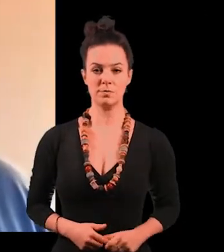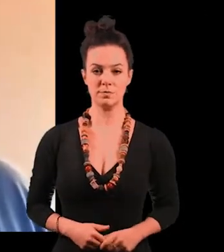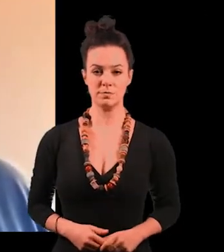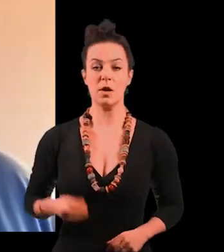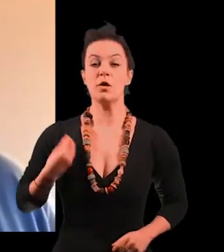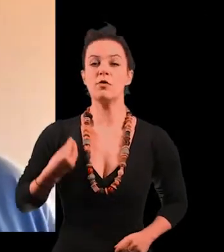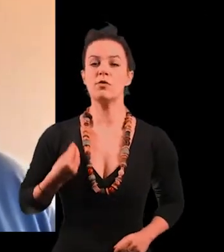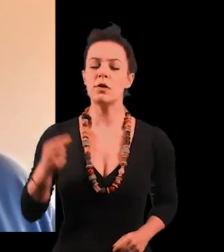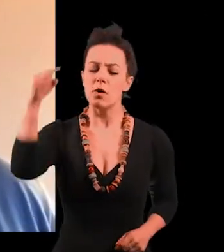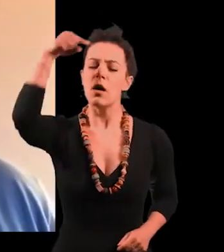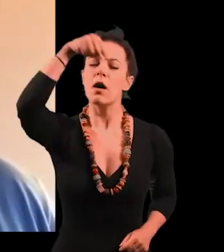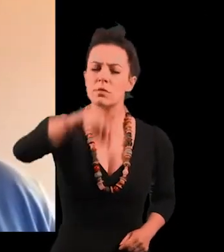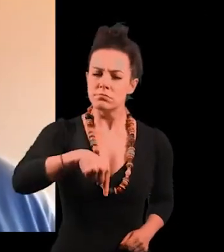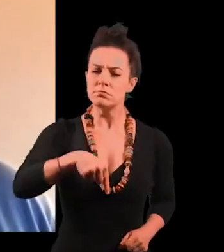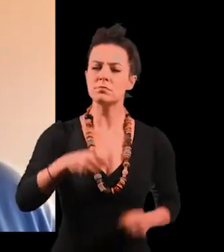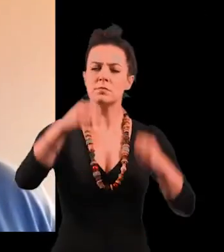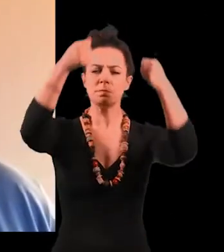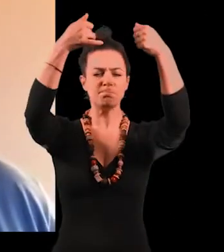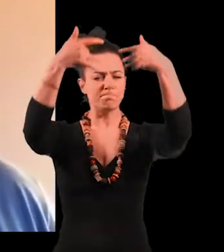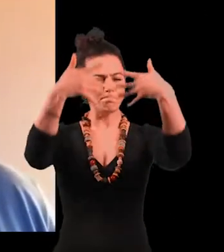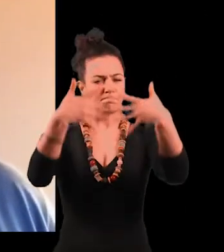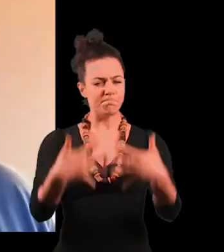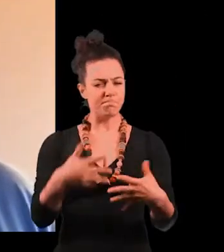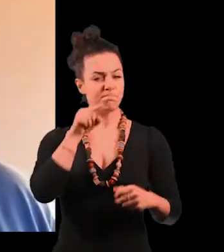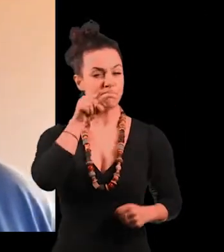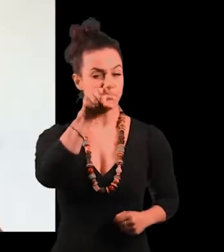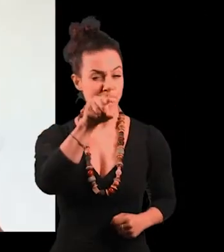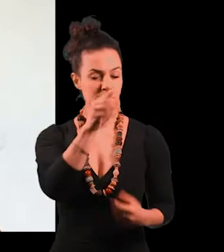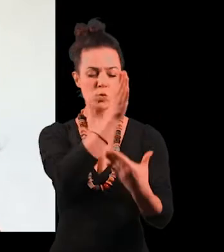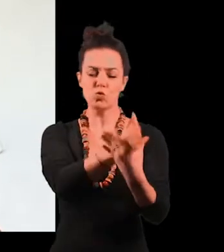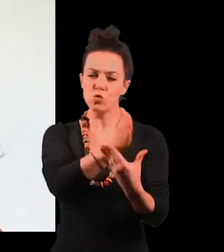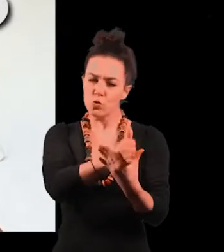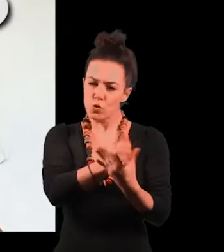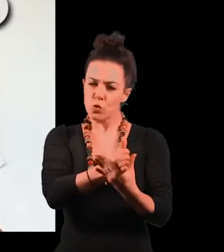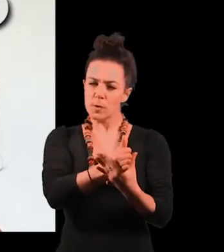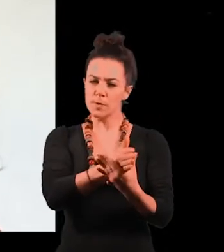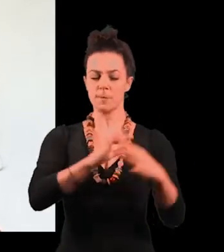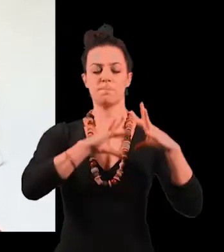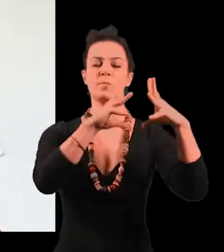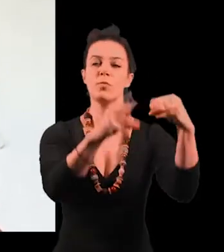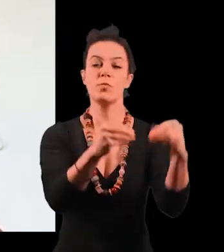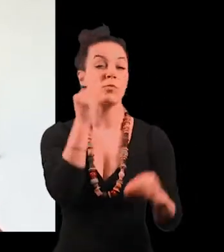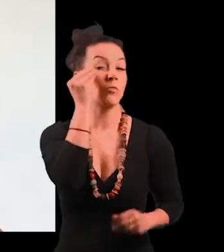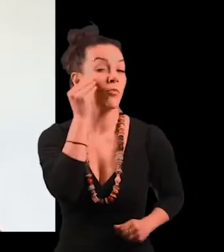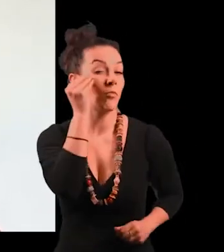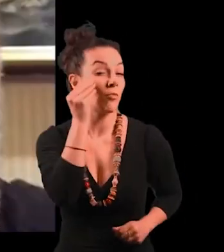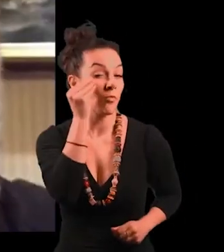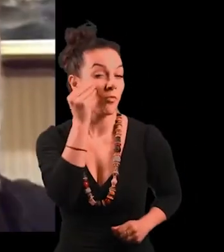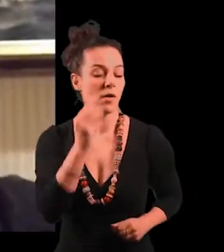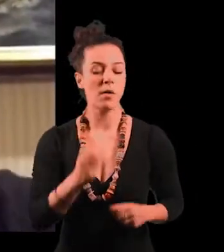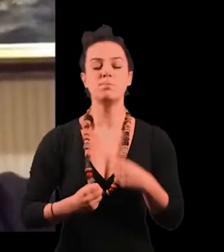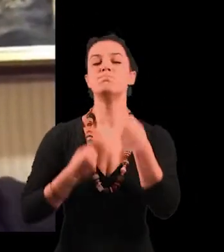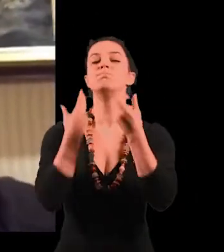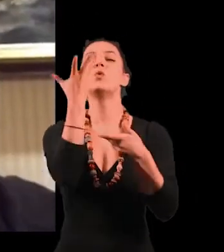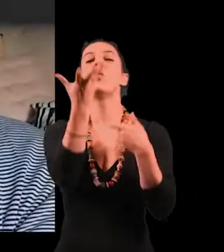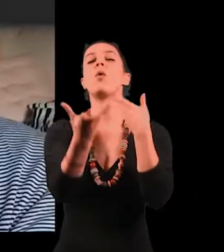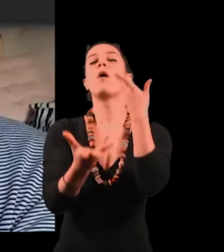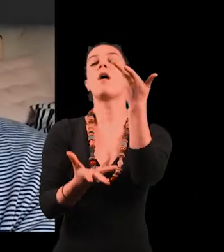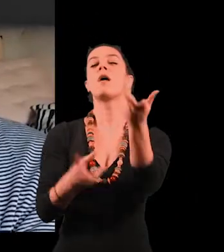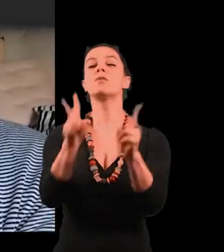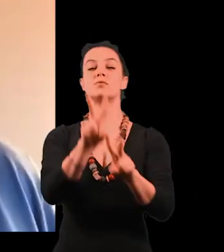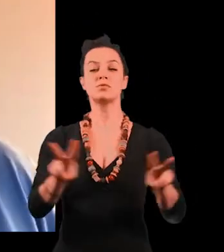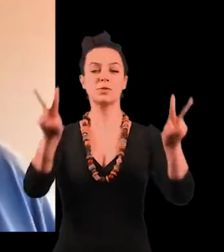Estou aqui para deixar tudo bem explicado para você. Dociê Todo Mundo é um experimento Poético